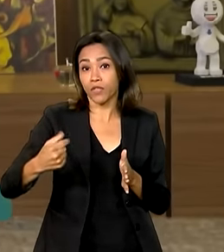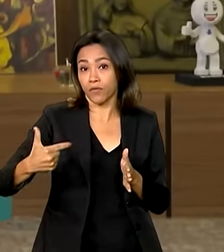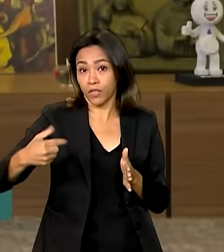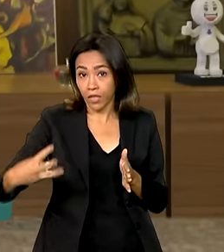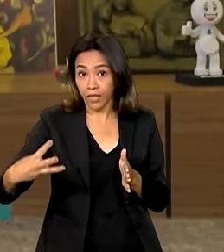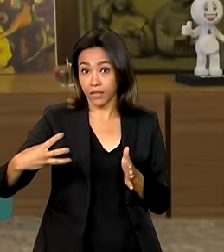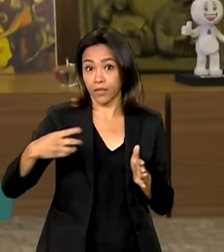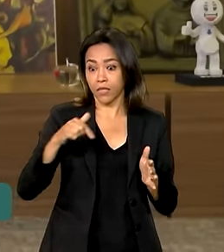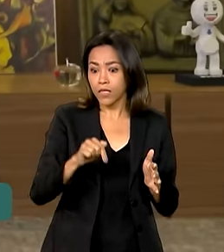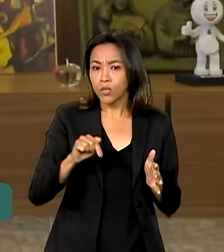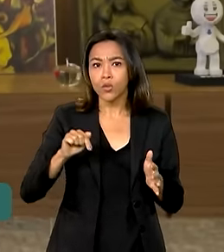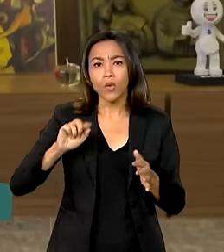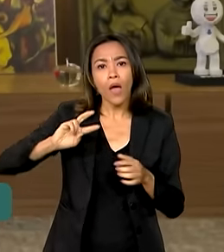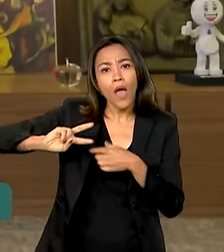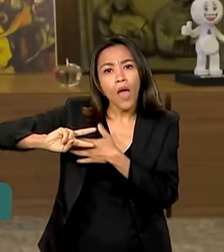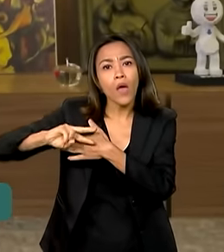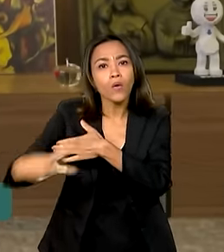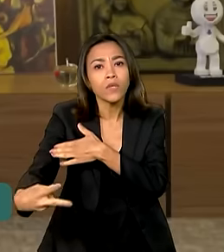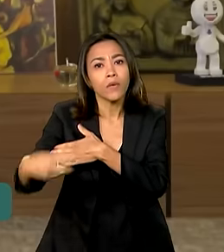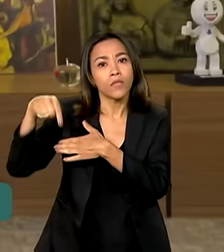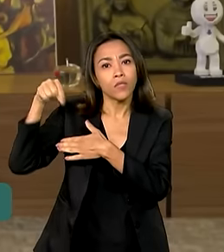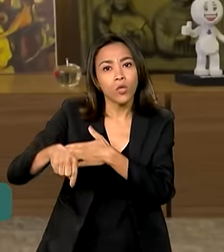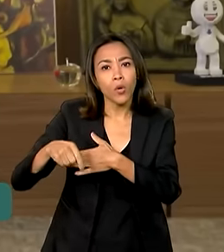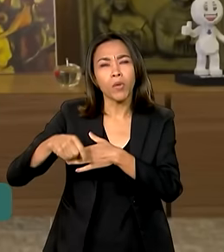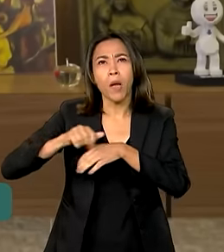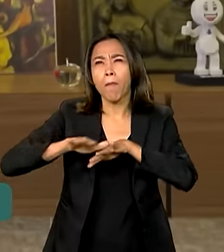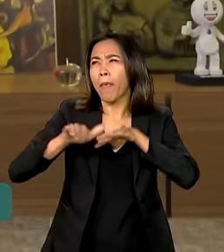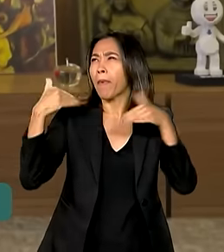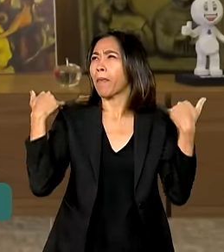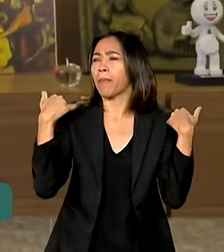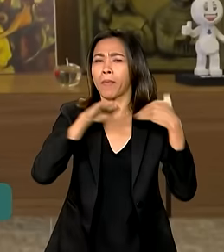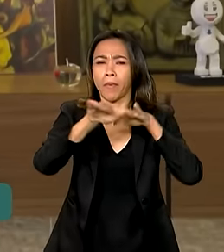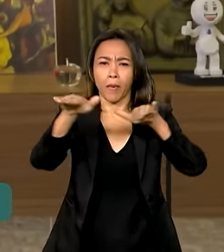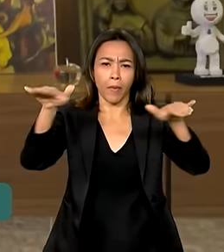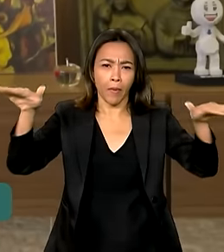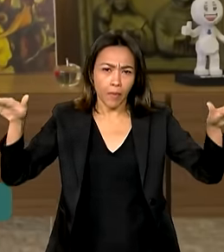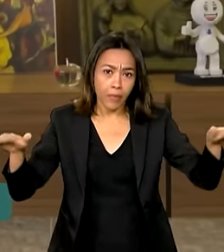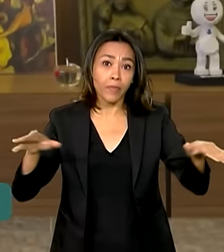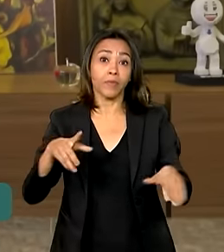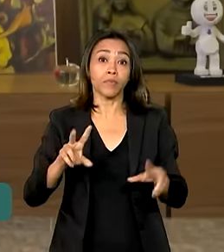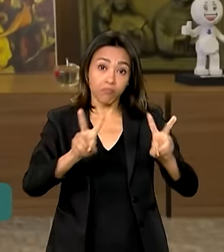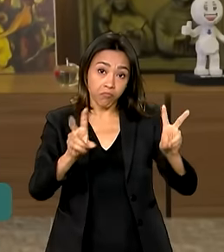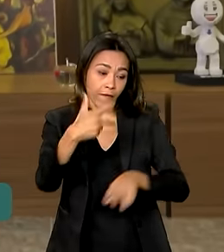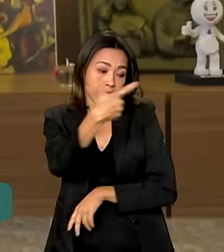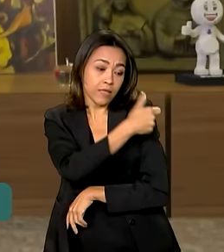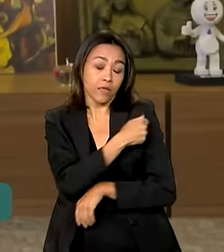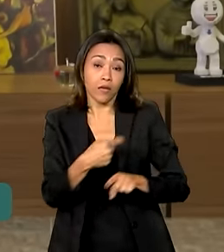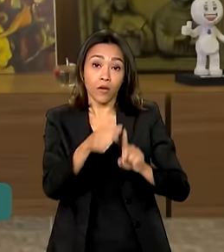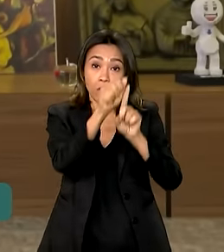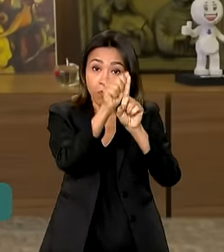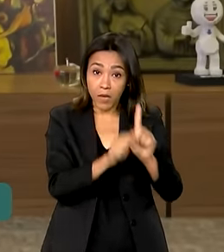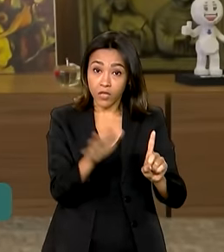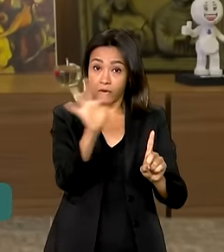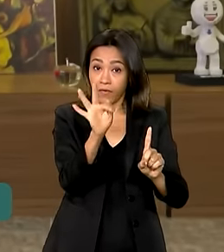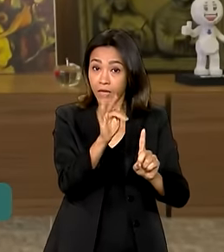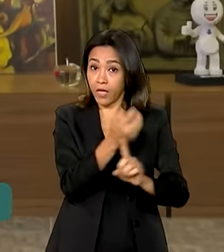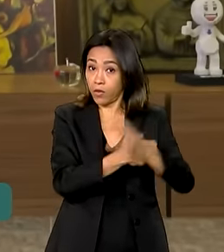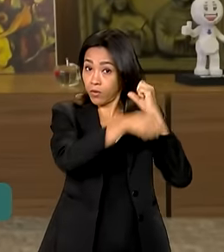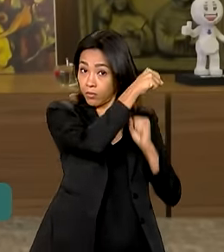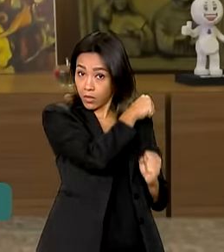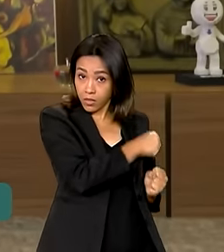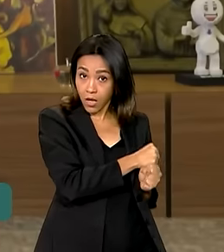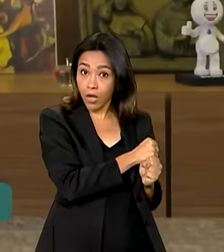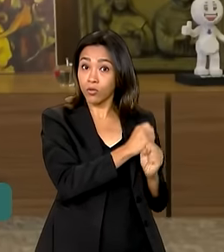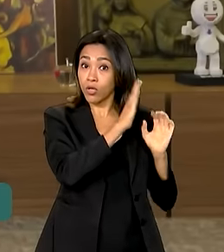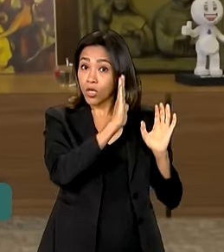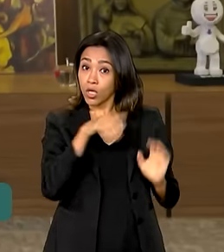do Movimento Nacional pela Vacinação, que iniciamos em fevereiro de 2023, logo